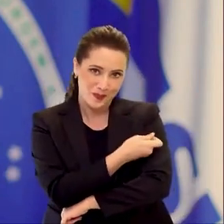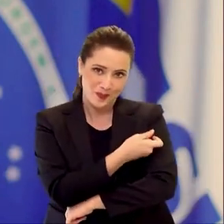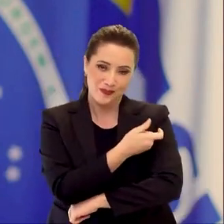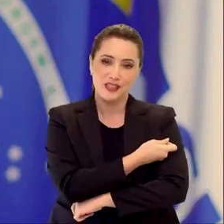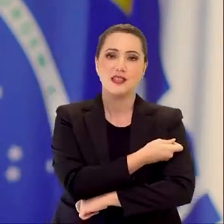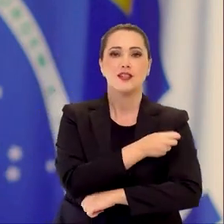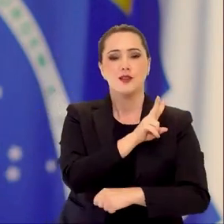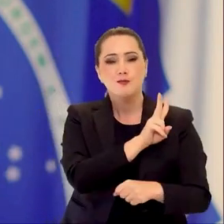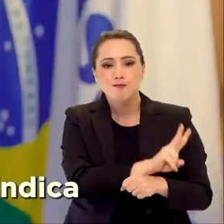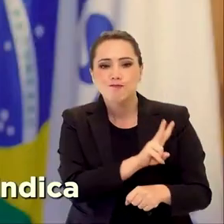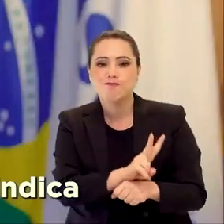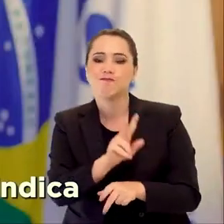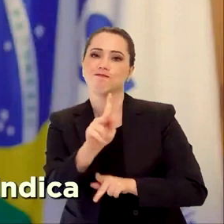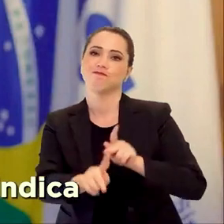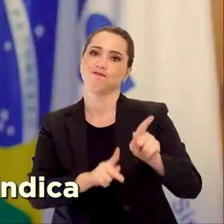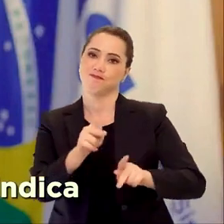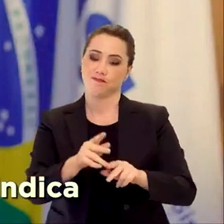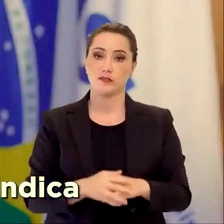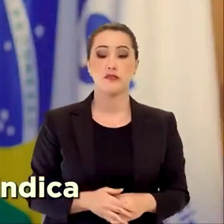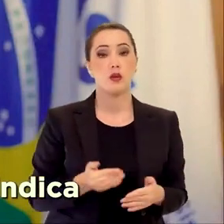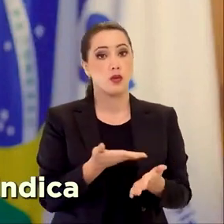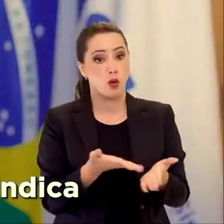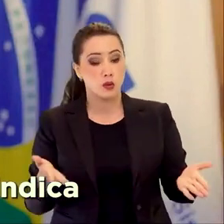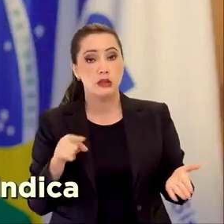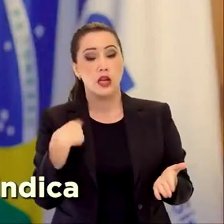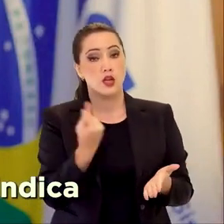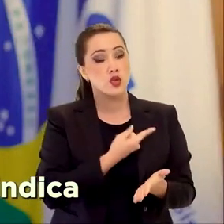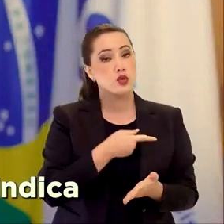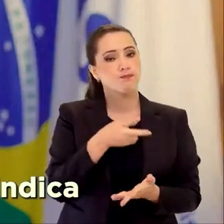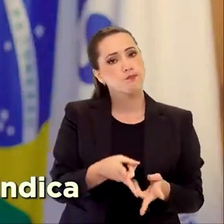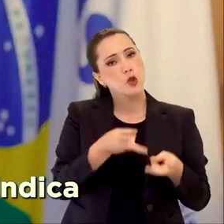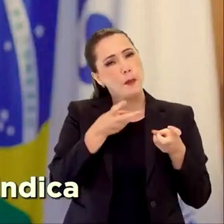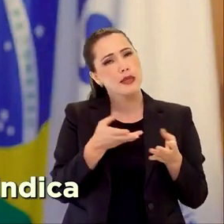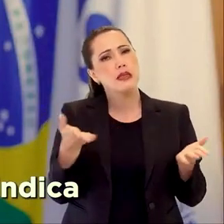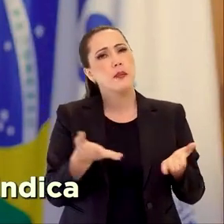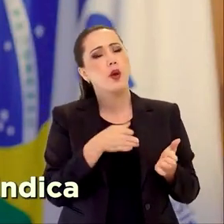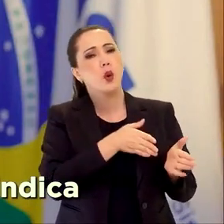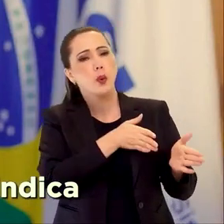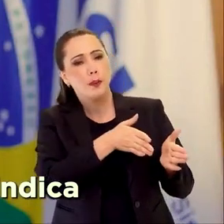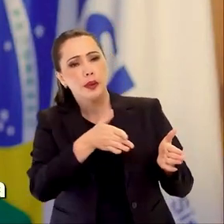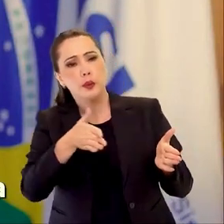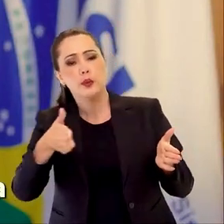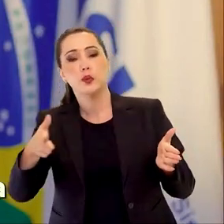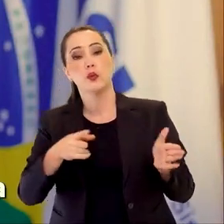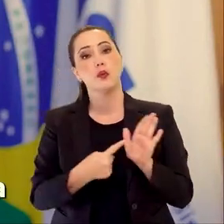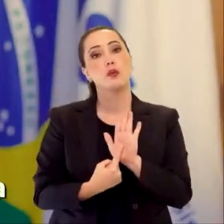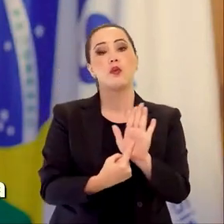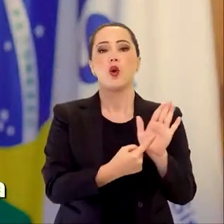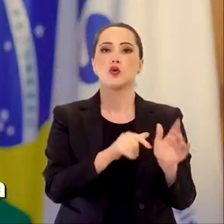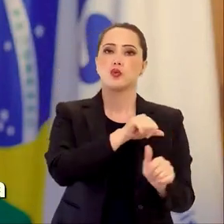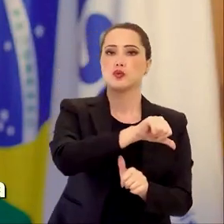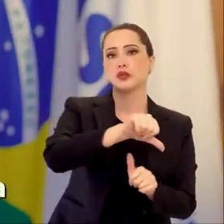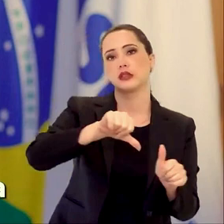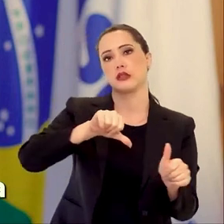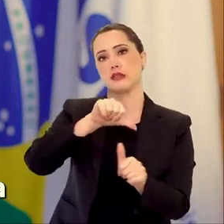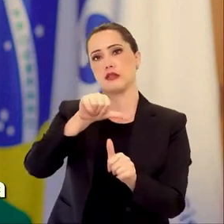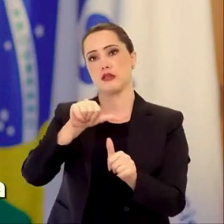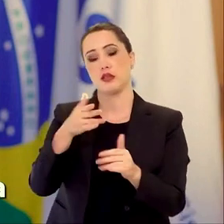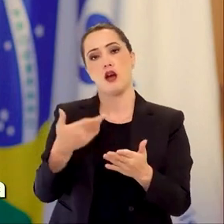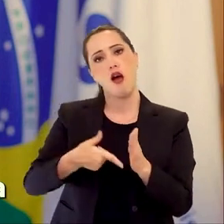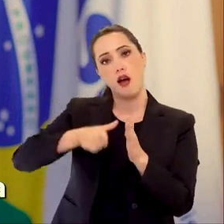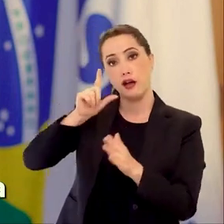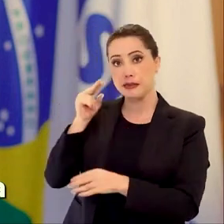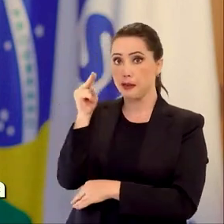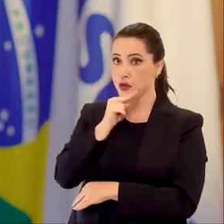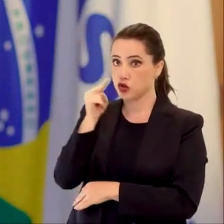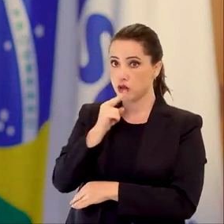pelas vacinas. Neste cenário, entende-se que o momento indica uma transição do modo de